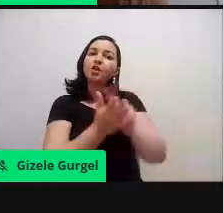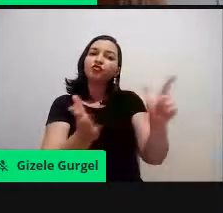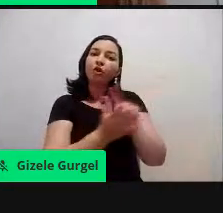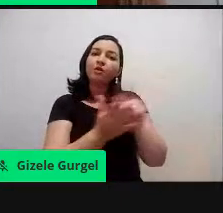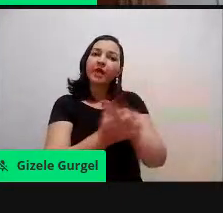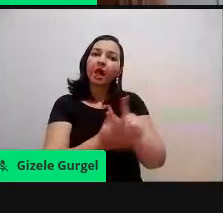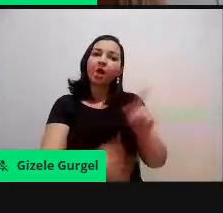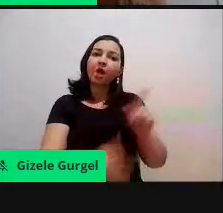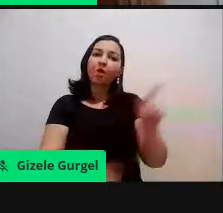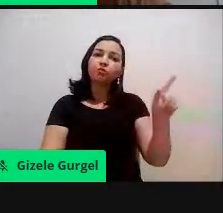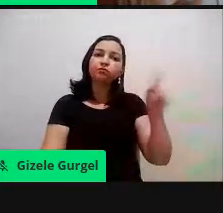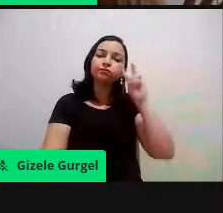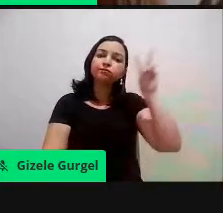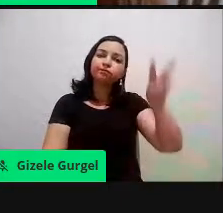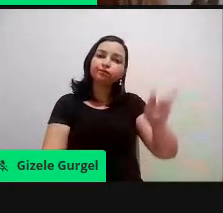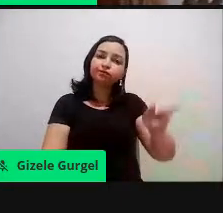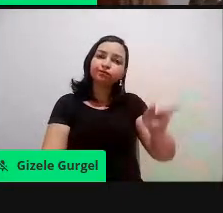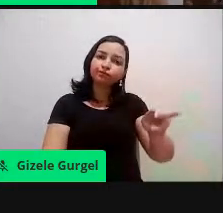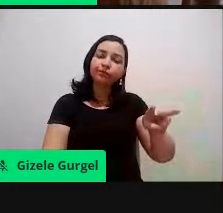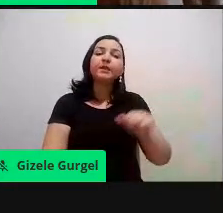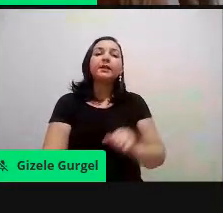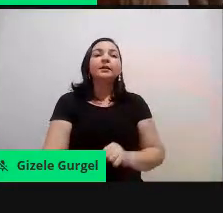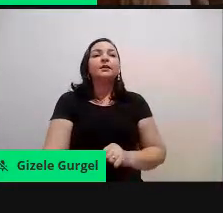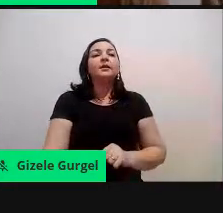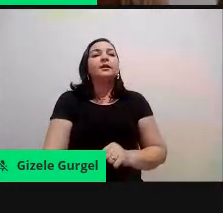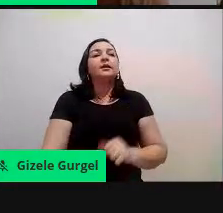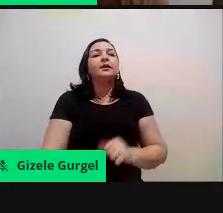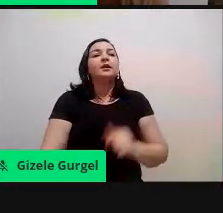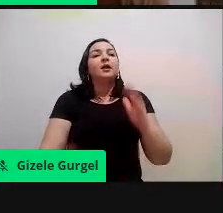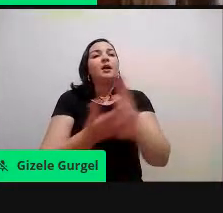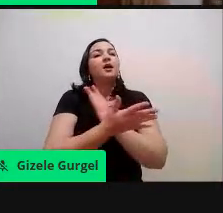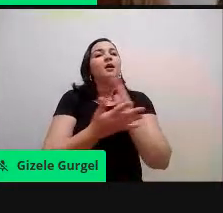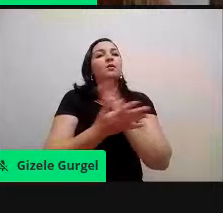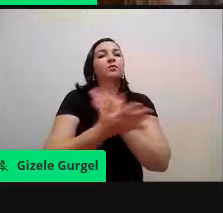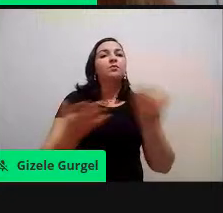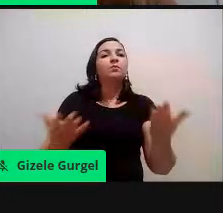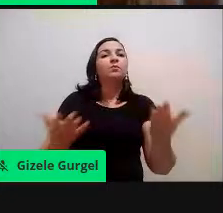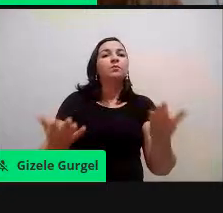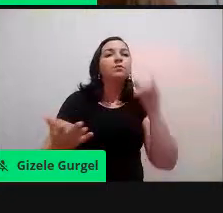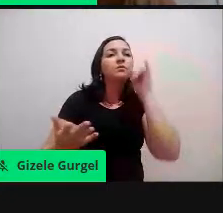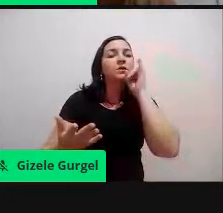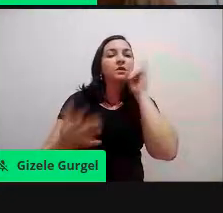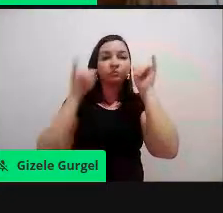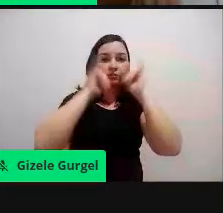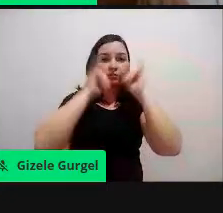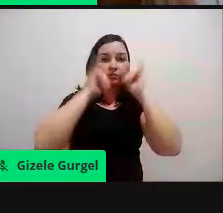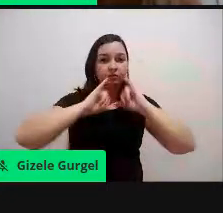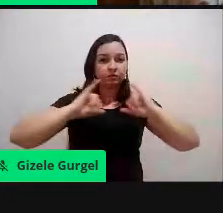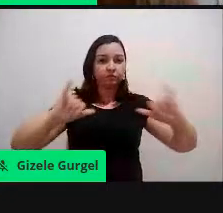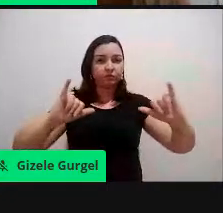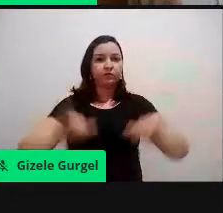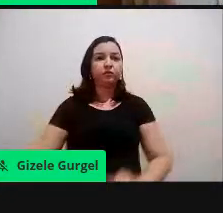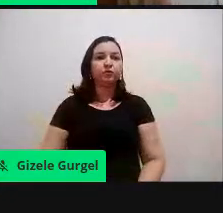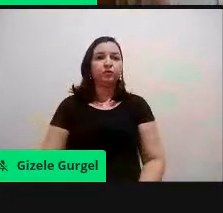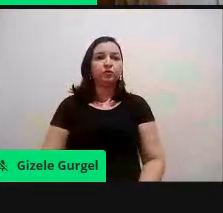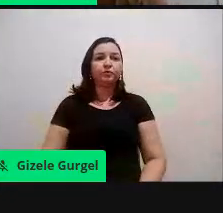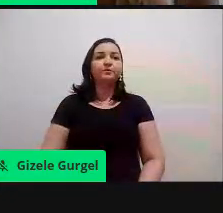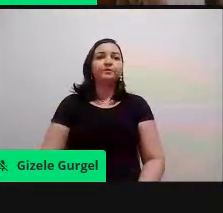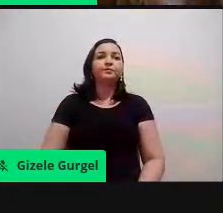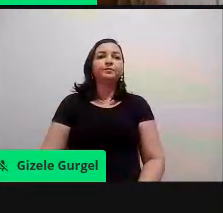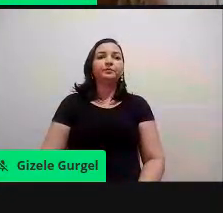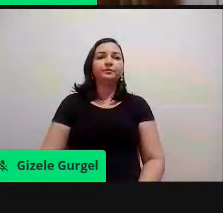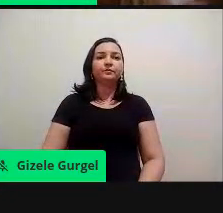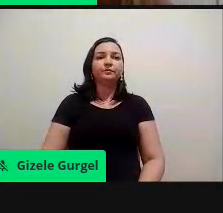é, alguns, algumas, é, anúncios, algumas reportagens, né, digamos assim.